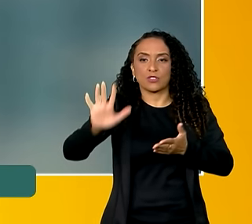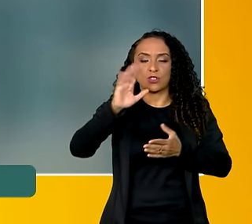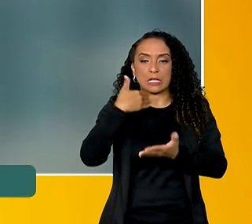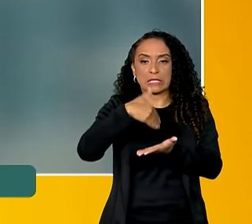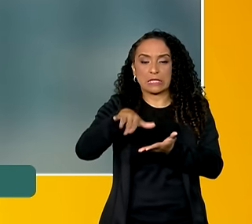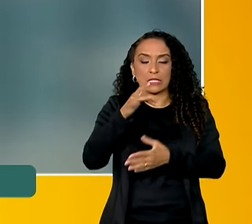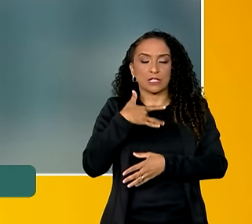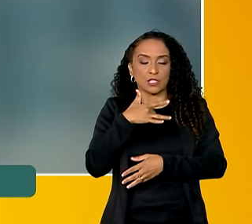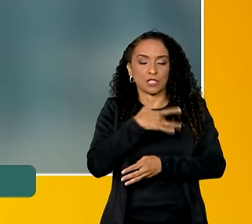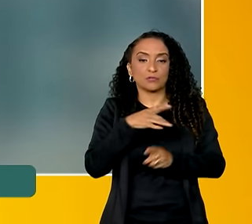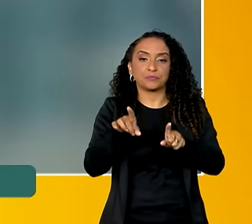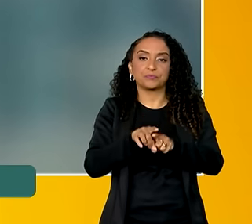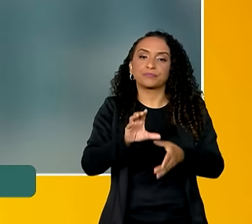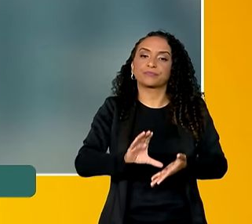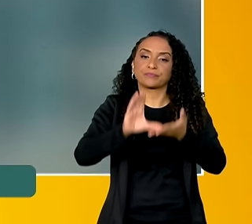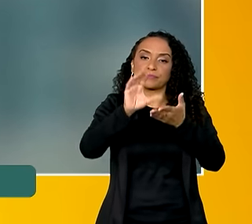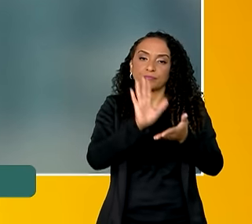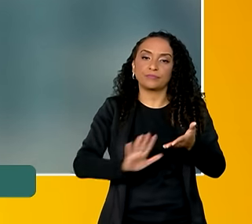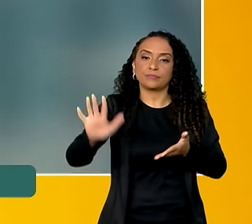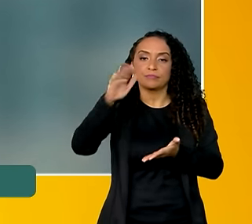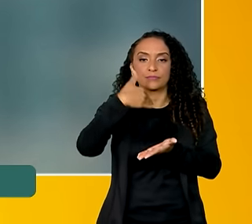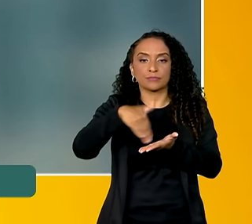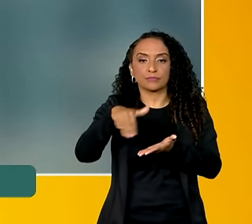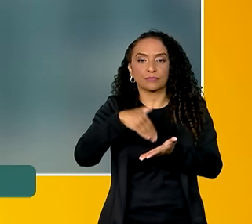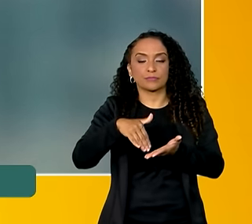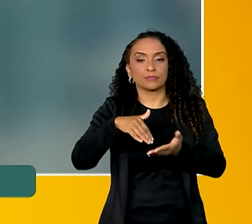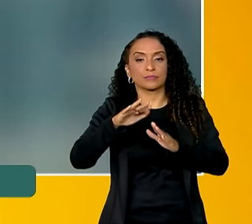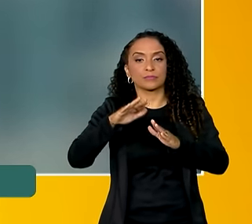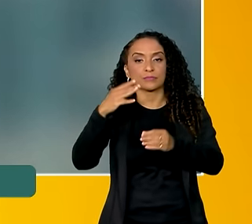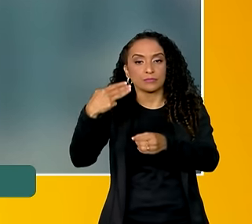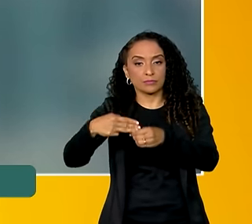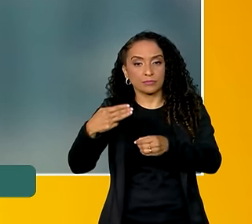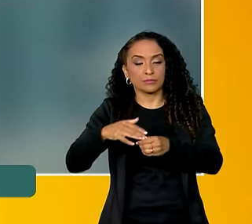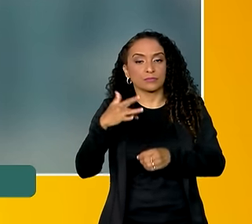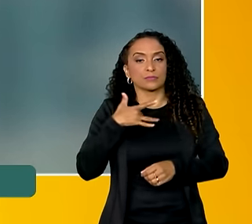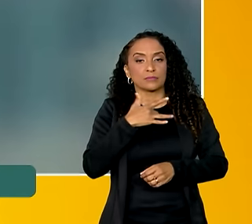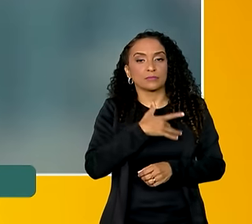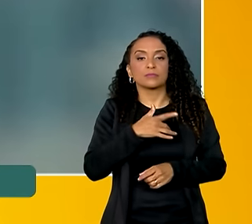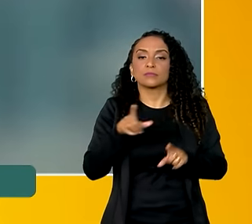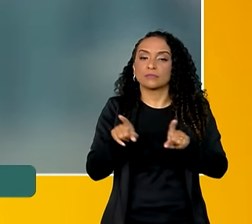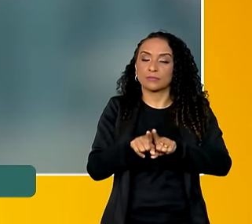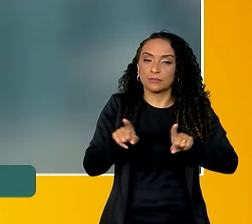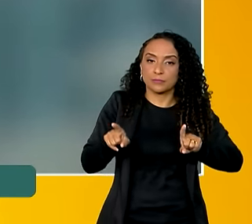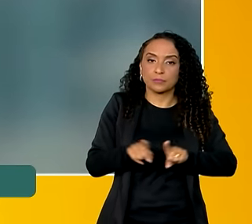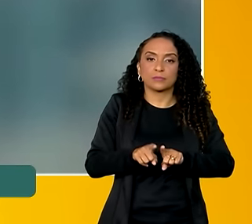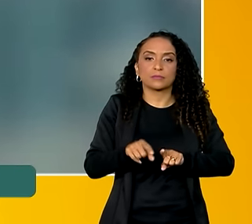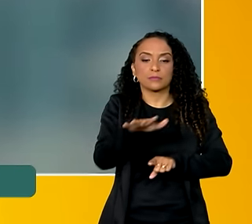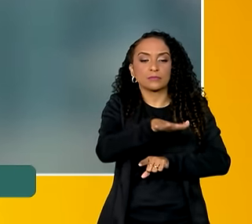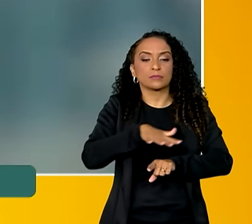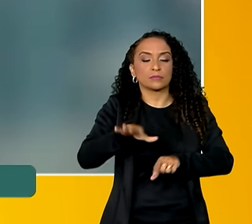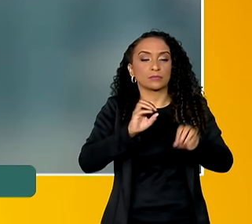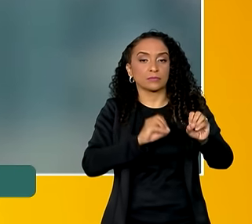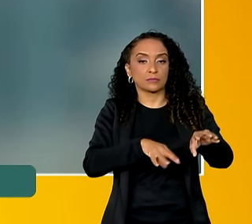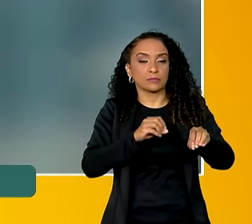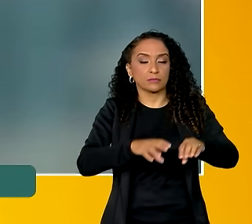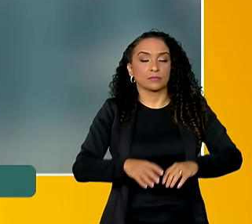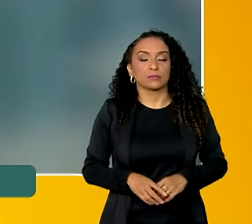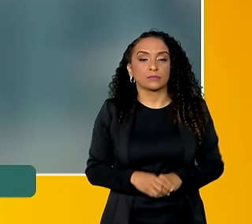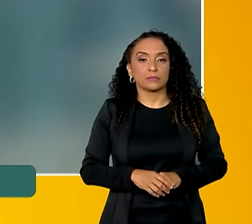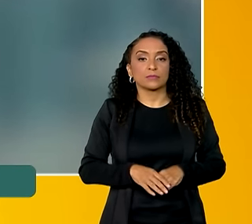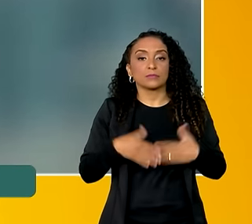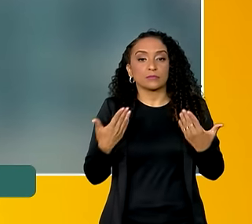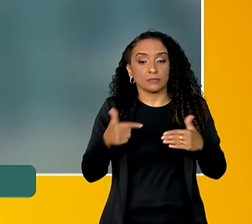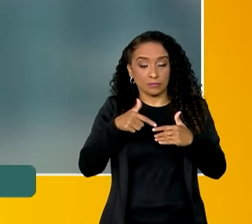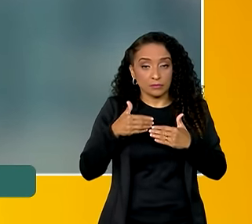de Saúde e o Conselho Nacional de Secretarias Municipais de Saúde, assim como também no campo da educação. E, a